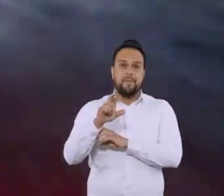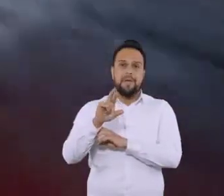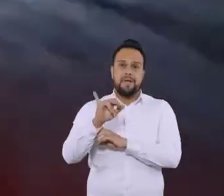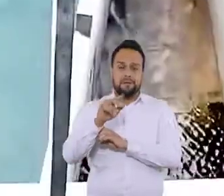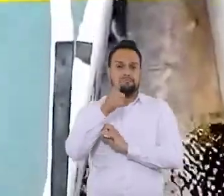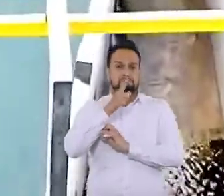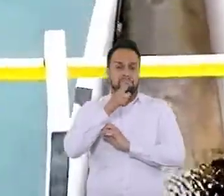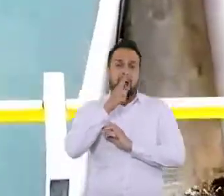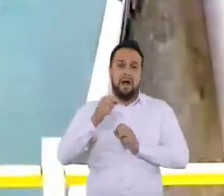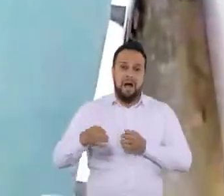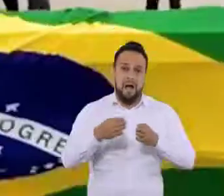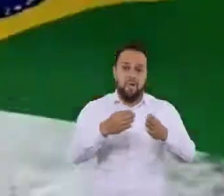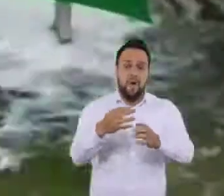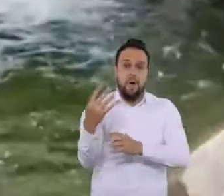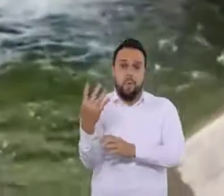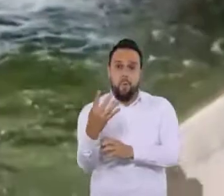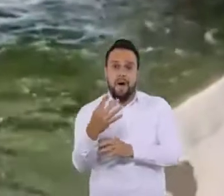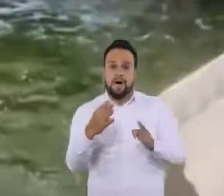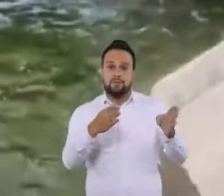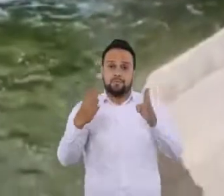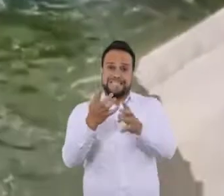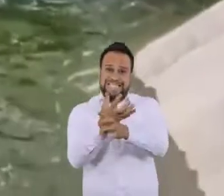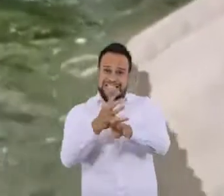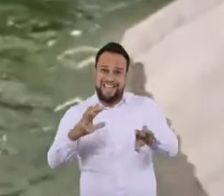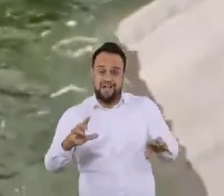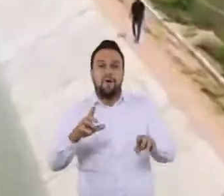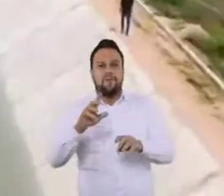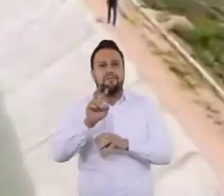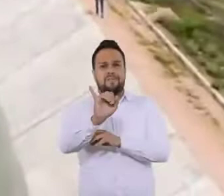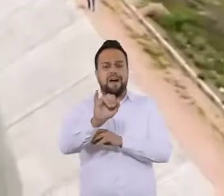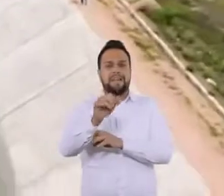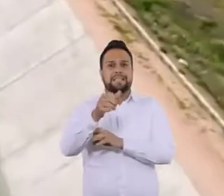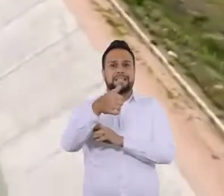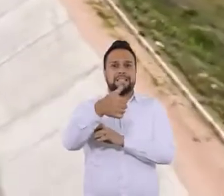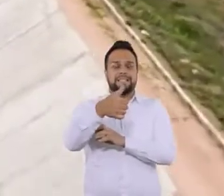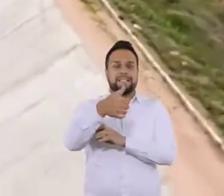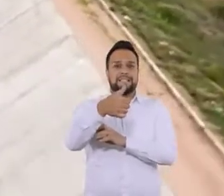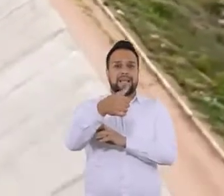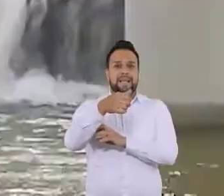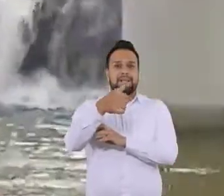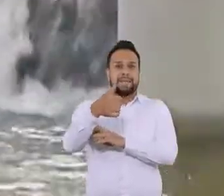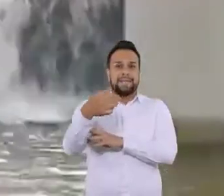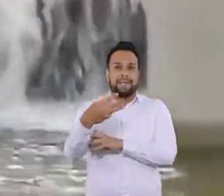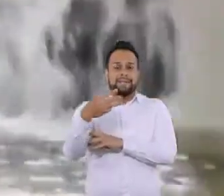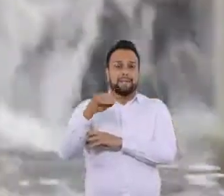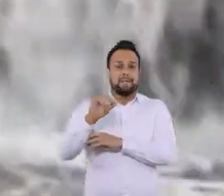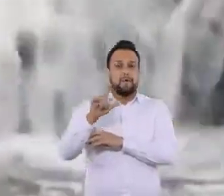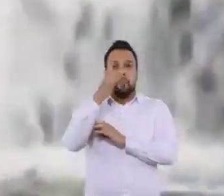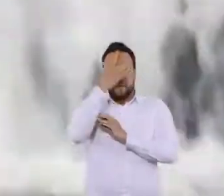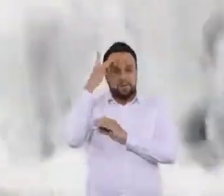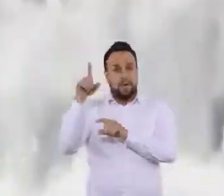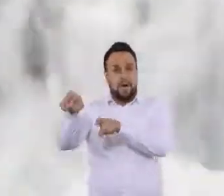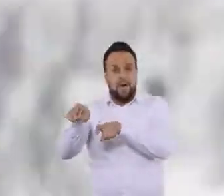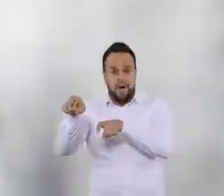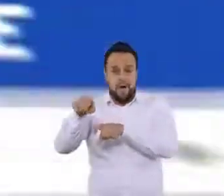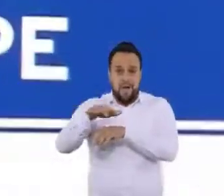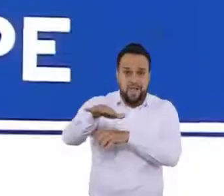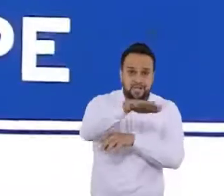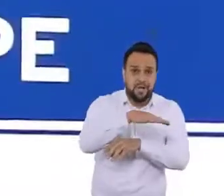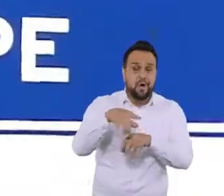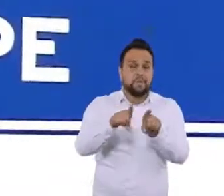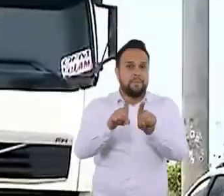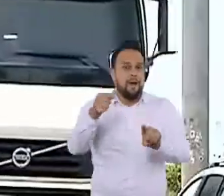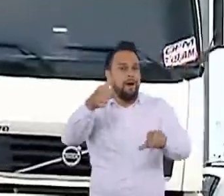acesso à água. O trecho 4 do sertão alagoano vai beneficiar 113 mil moradores e pequenos produtores rurais da região.